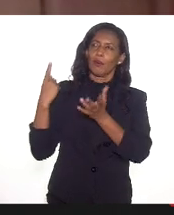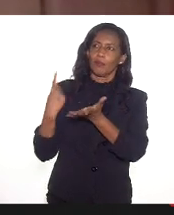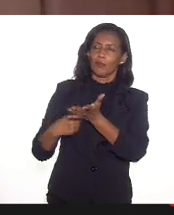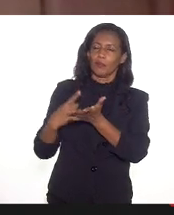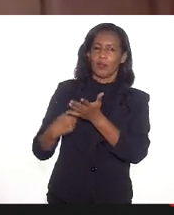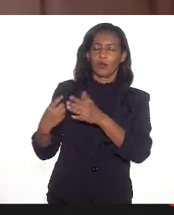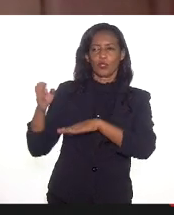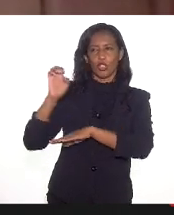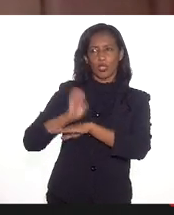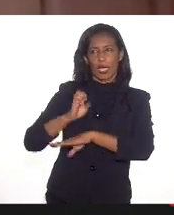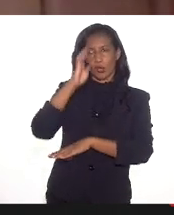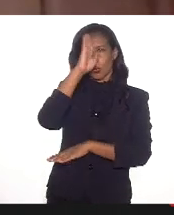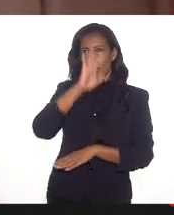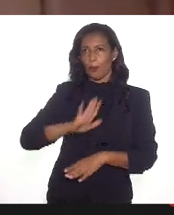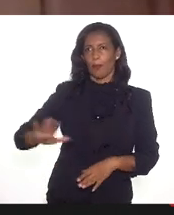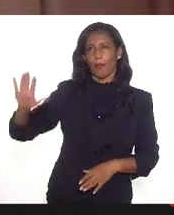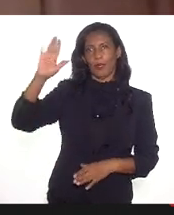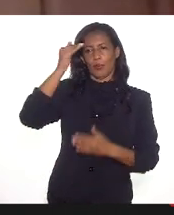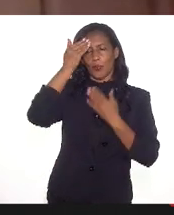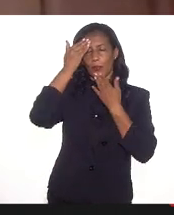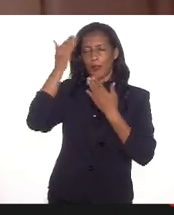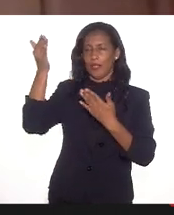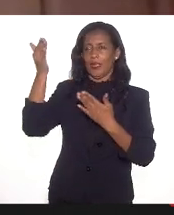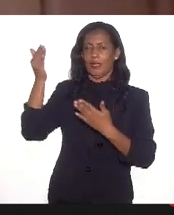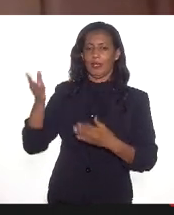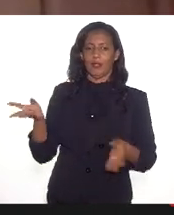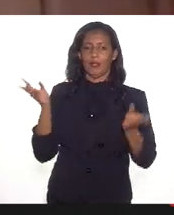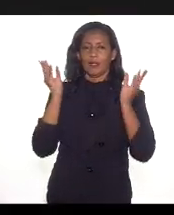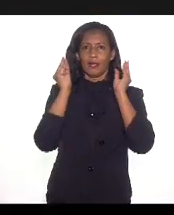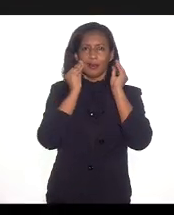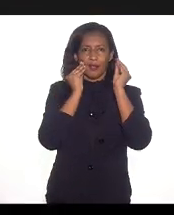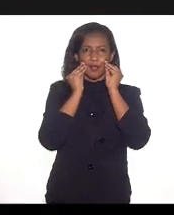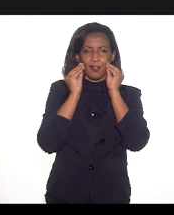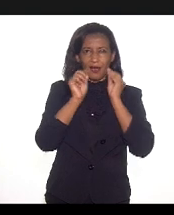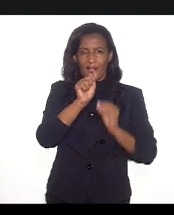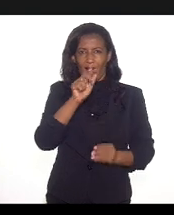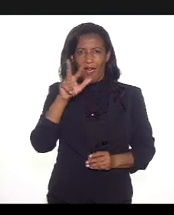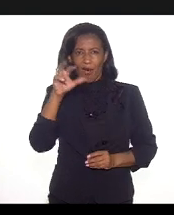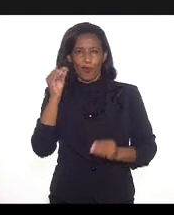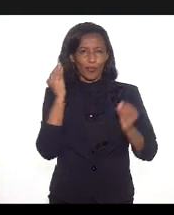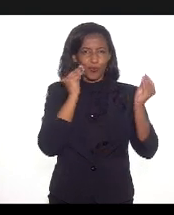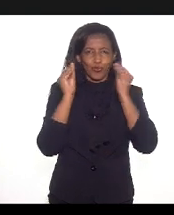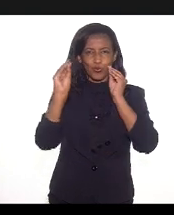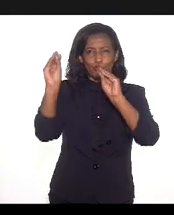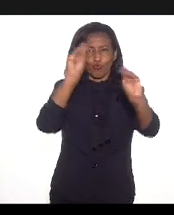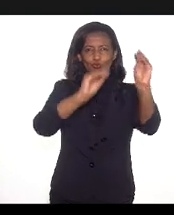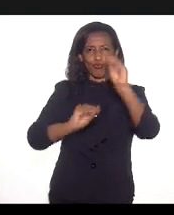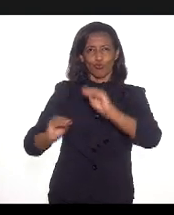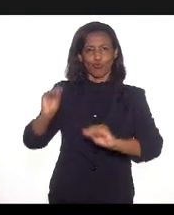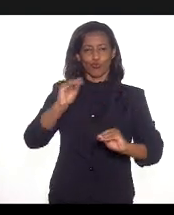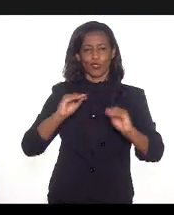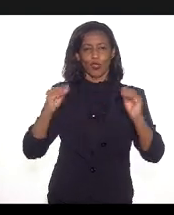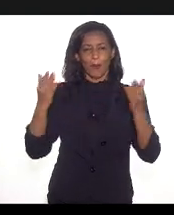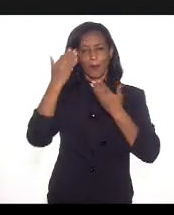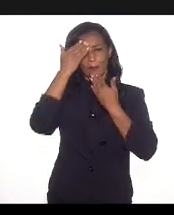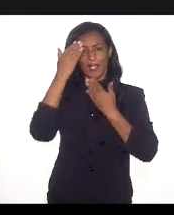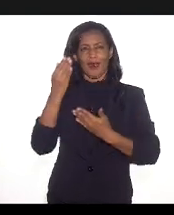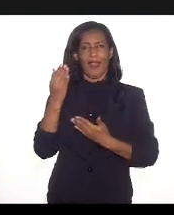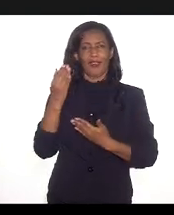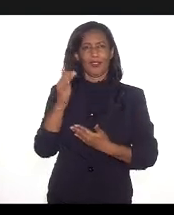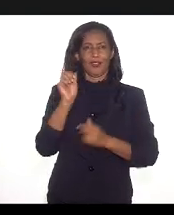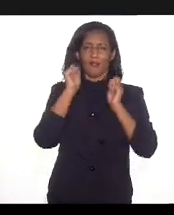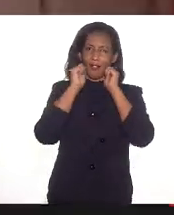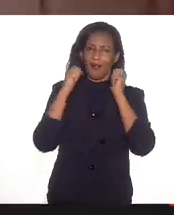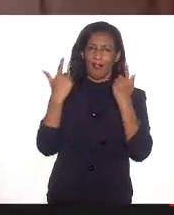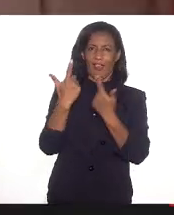nosso estado e no Brasil. Muito obrigada. Beijo, Álvaro, beijo para todo mundo, gente. Obrigada, TV Alerj, mais uma vez.